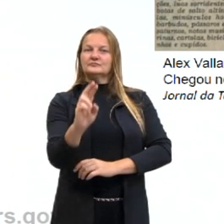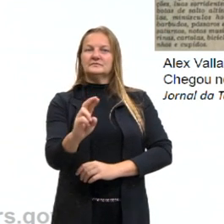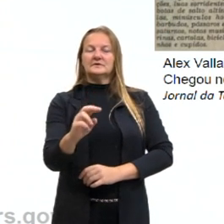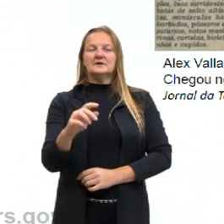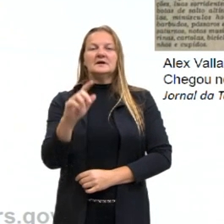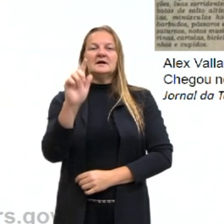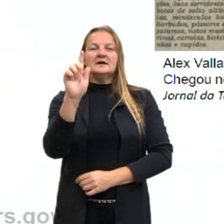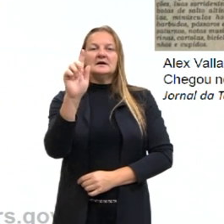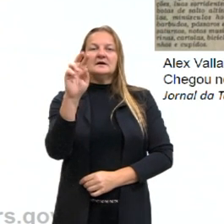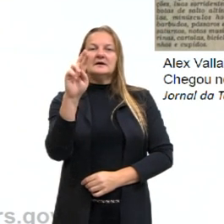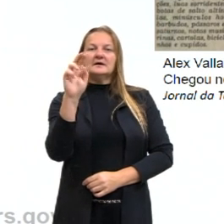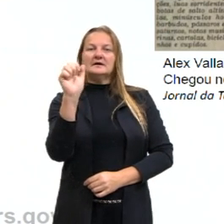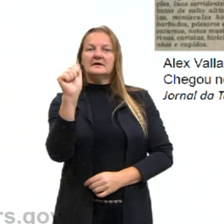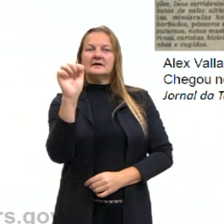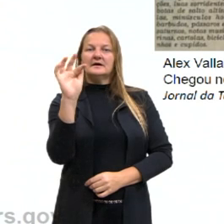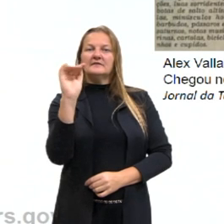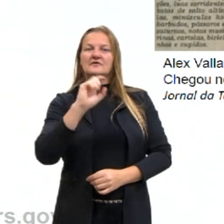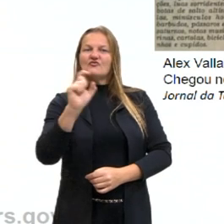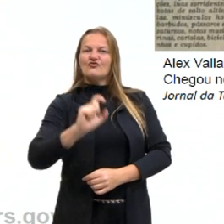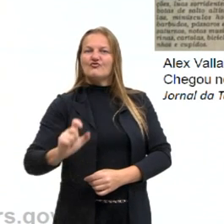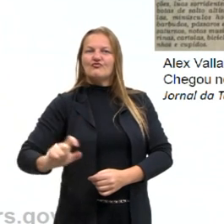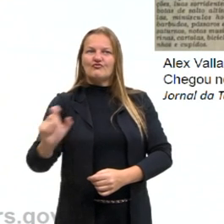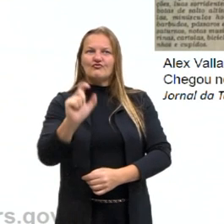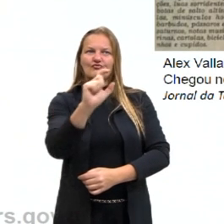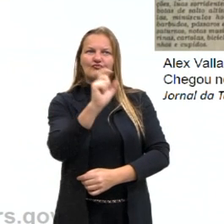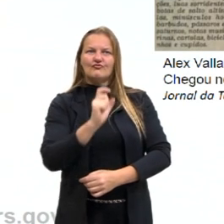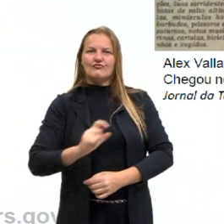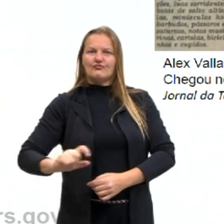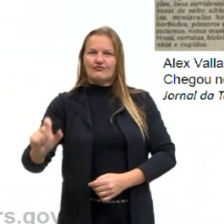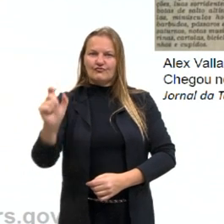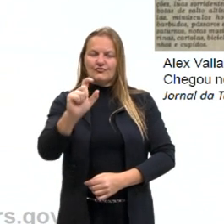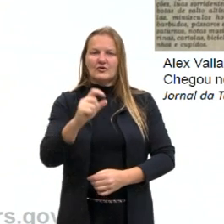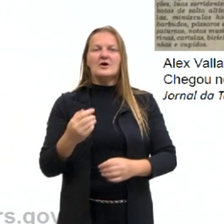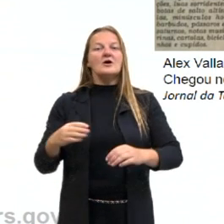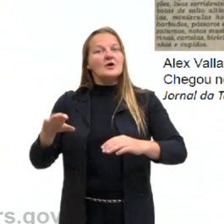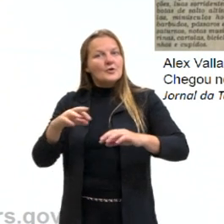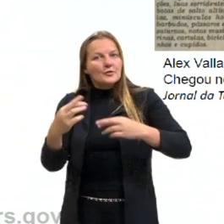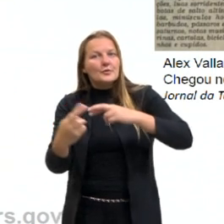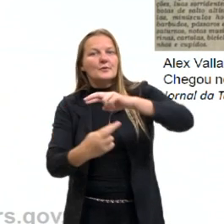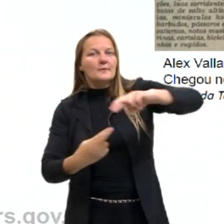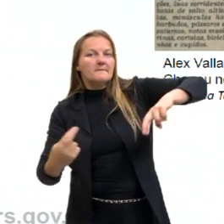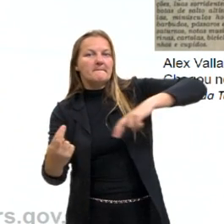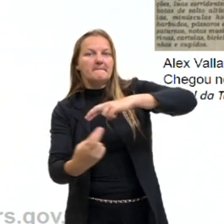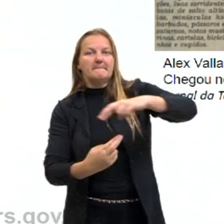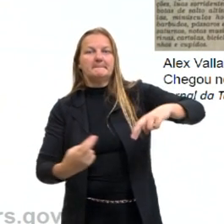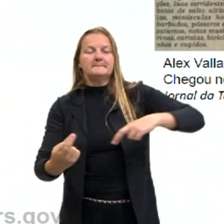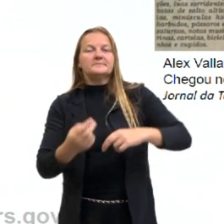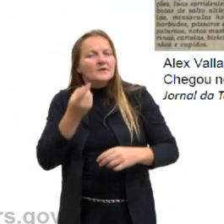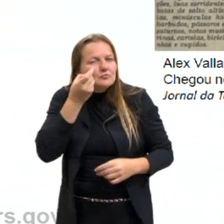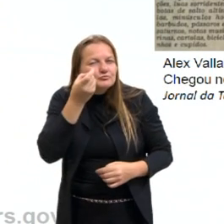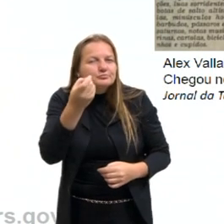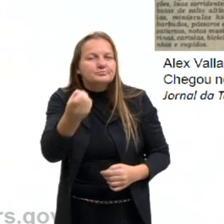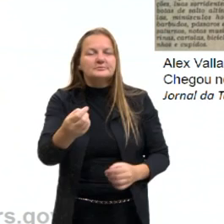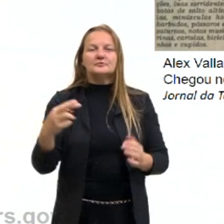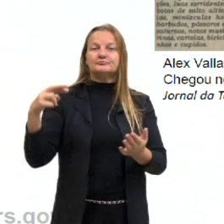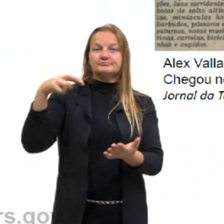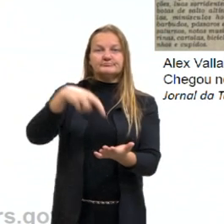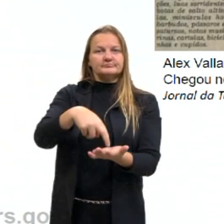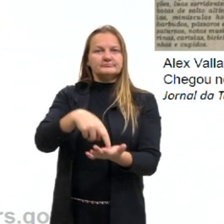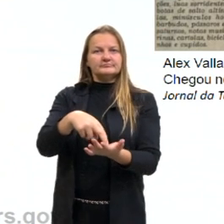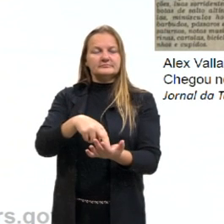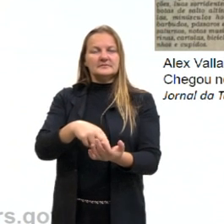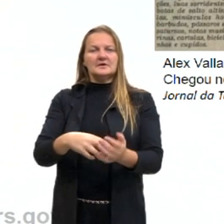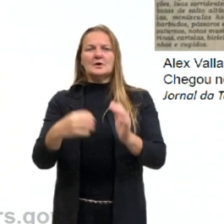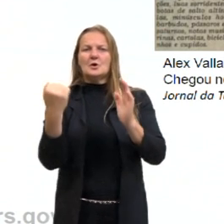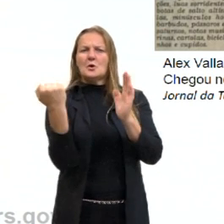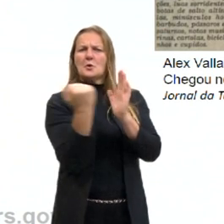grafite. O grafite também, ele transita dentro deste interesse de registrar nas